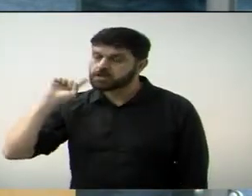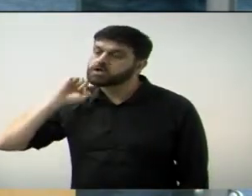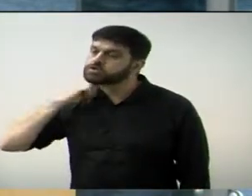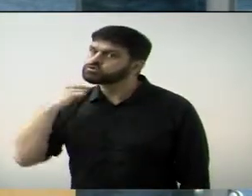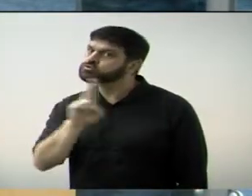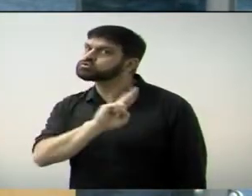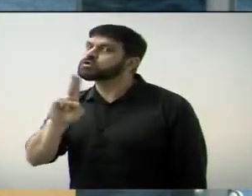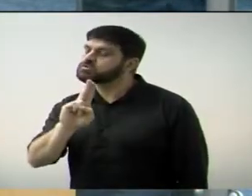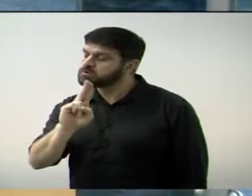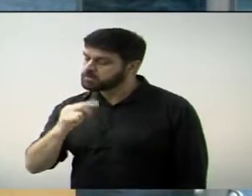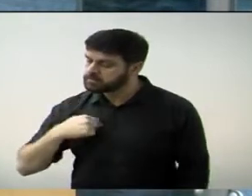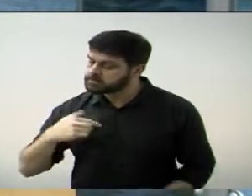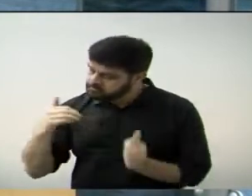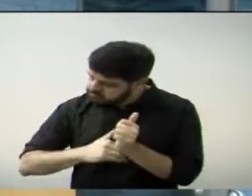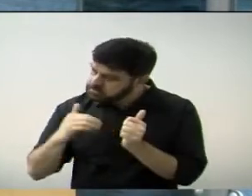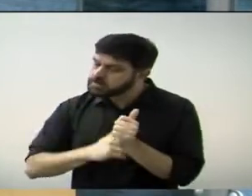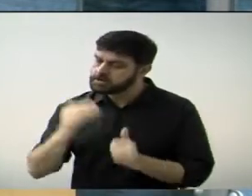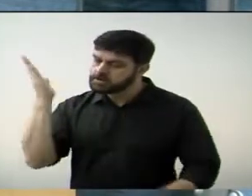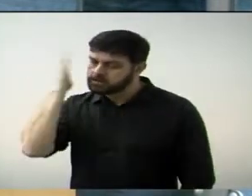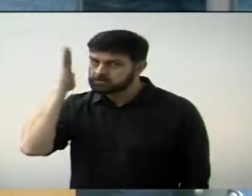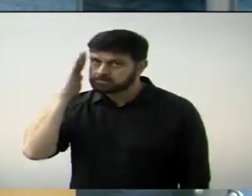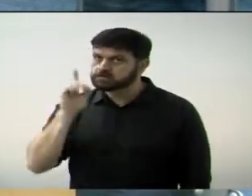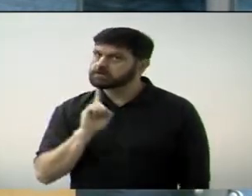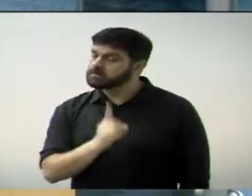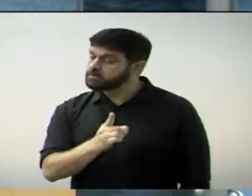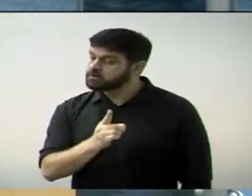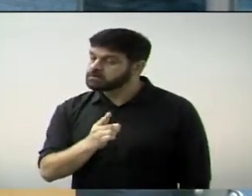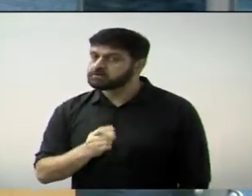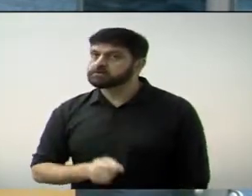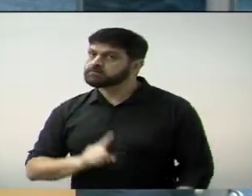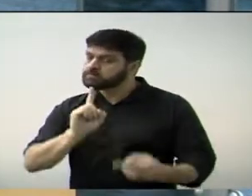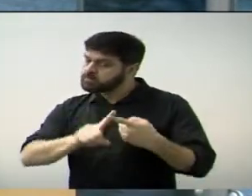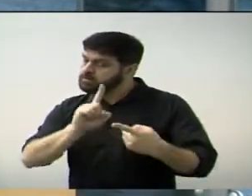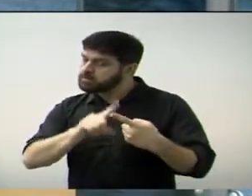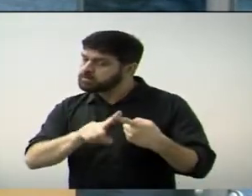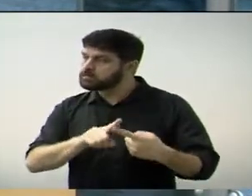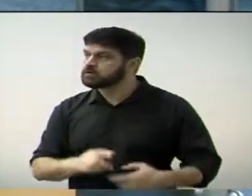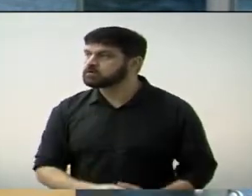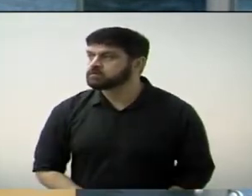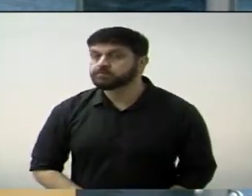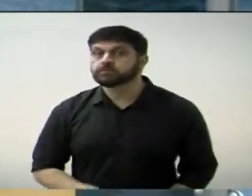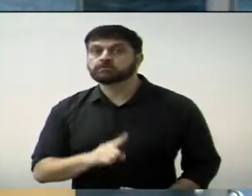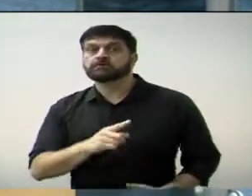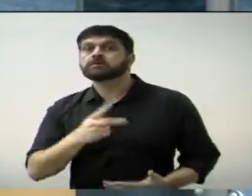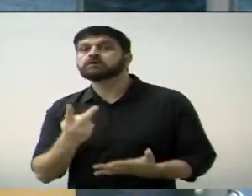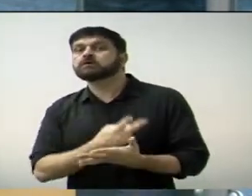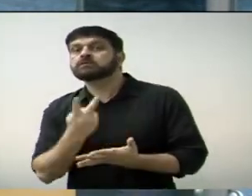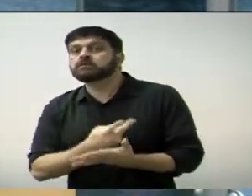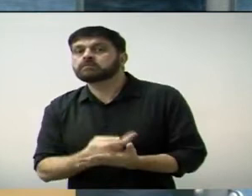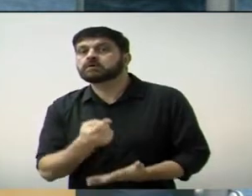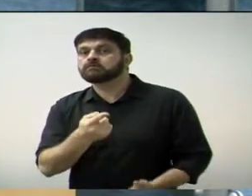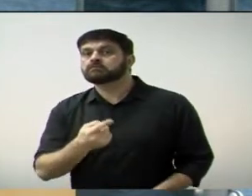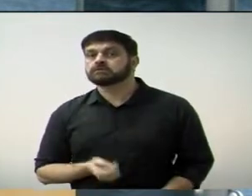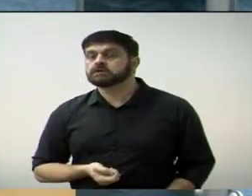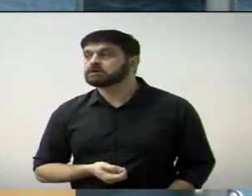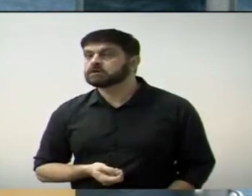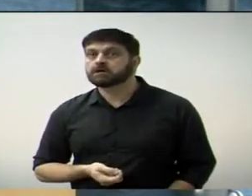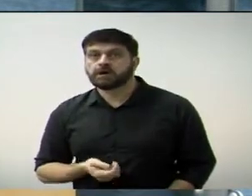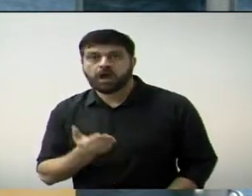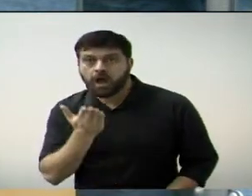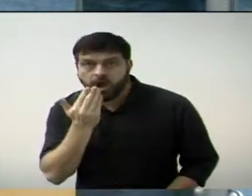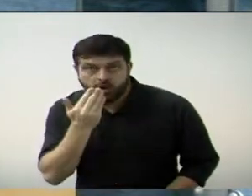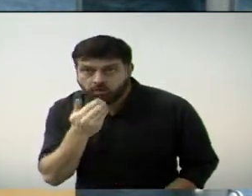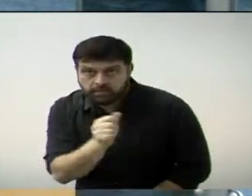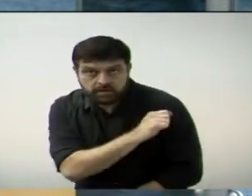você falar de mim. Primeiramente, aí você pode ver aí, eu acho que o senhor tem alguma coisa contra a criança, porque o senhor não cuida da merenda,